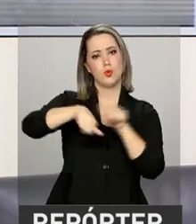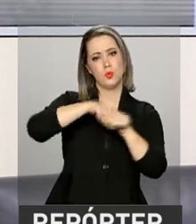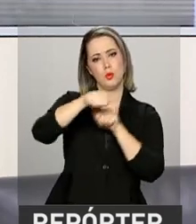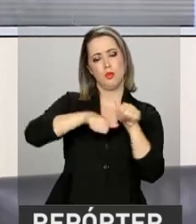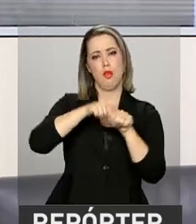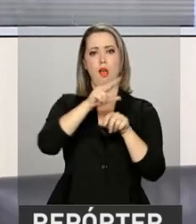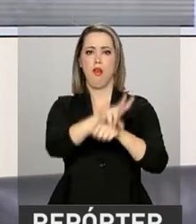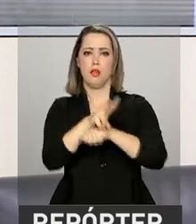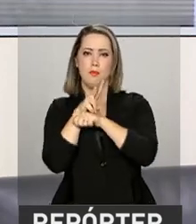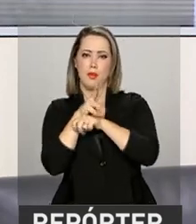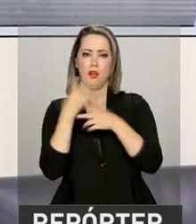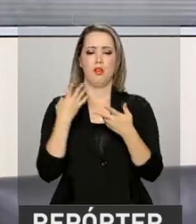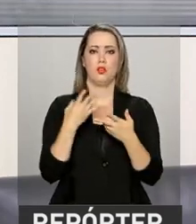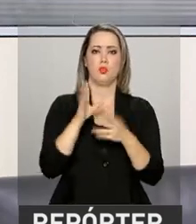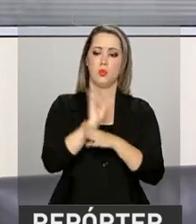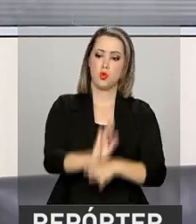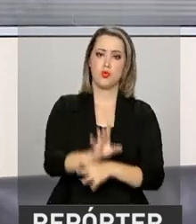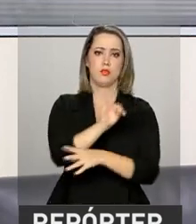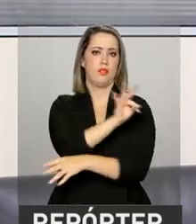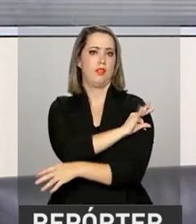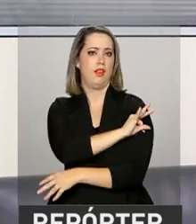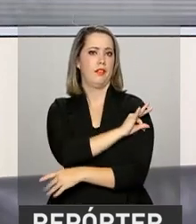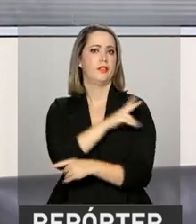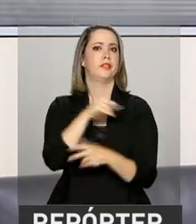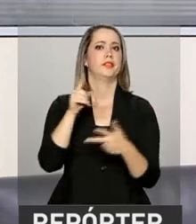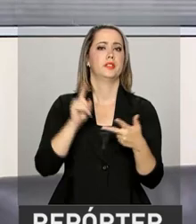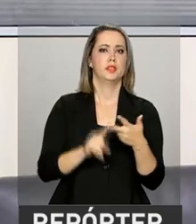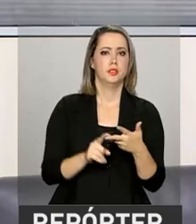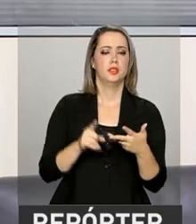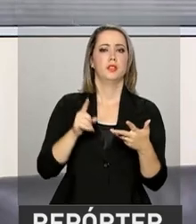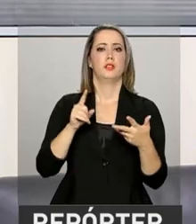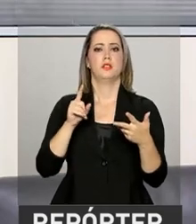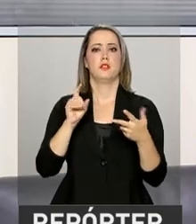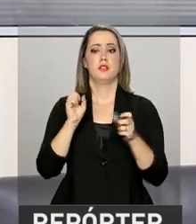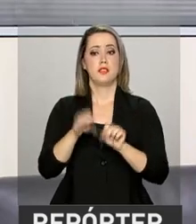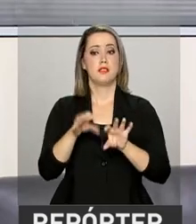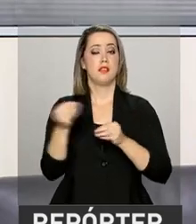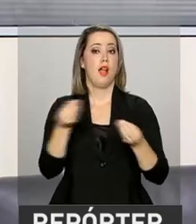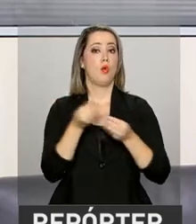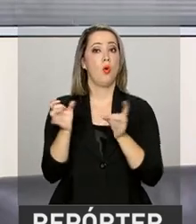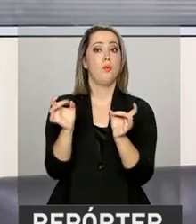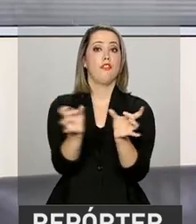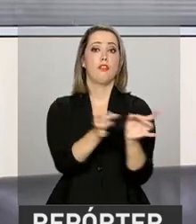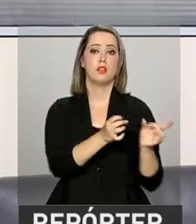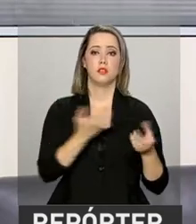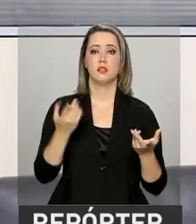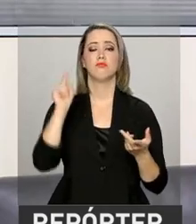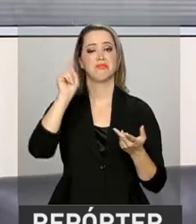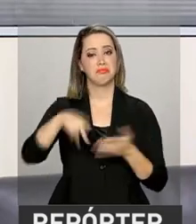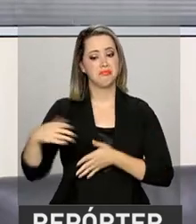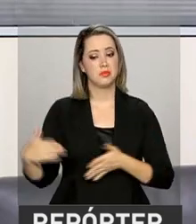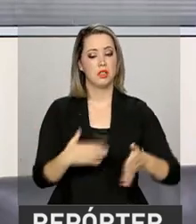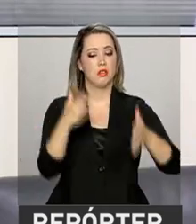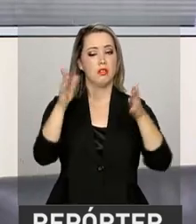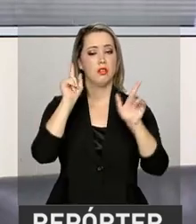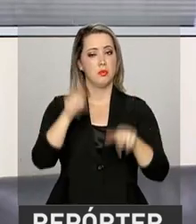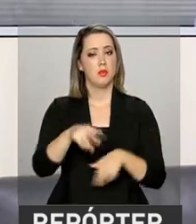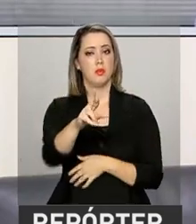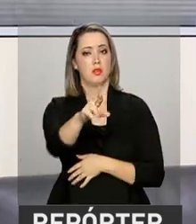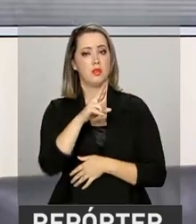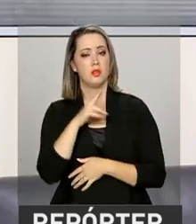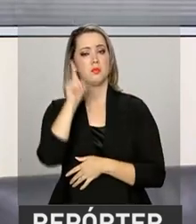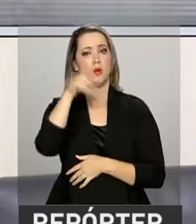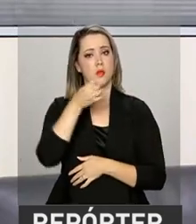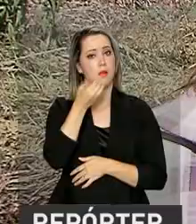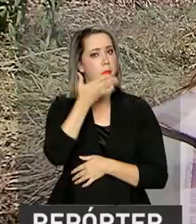crédito, de alterar a assistência técnica, de direcionar a comercialização, são caminhos que estão dando resultados